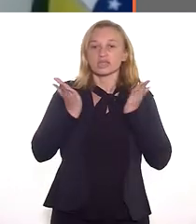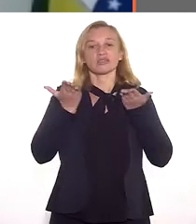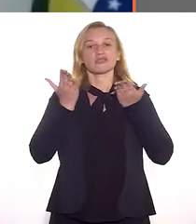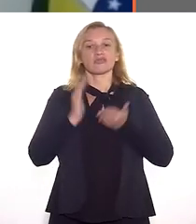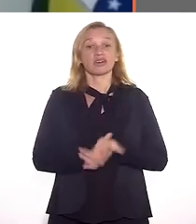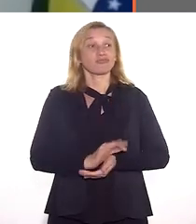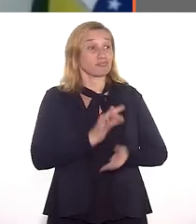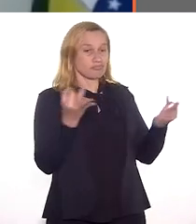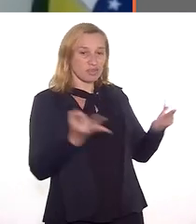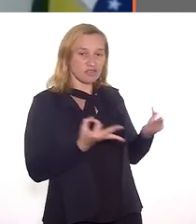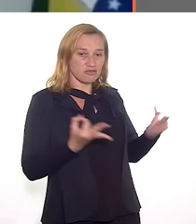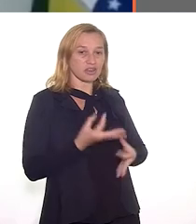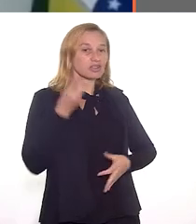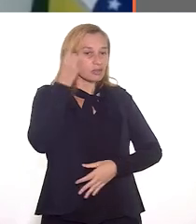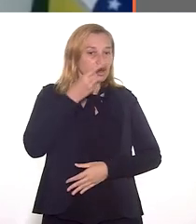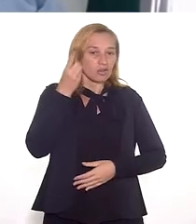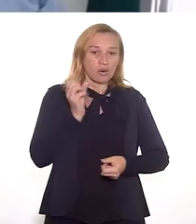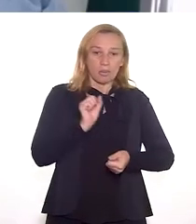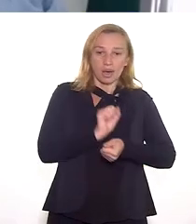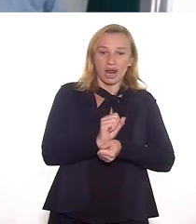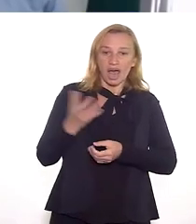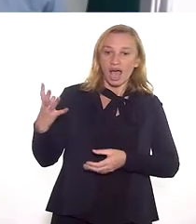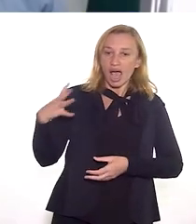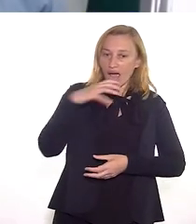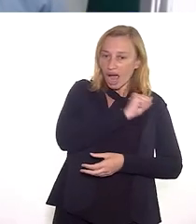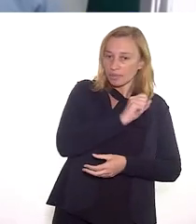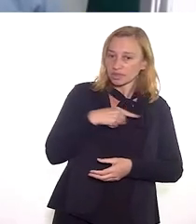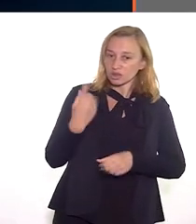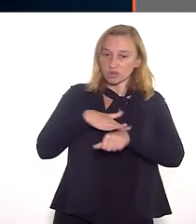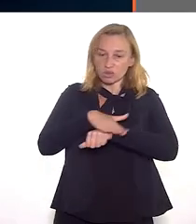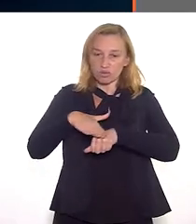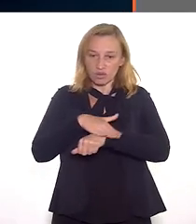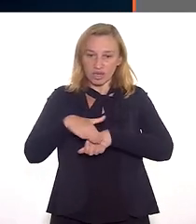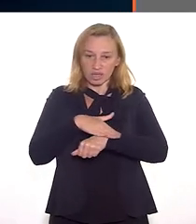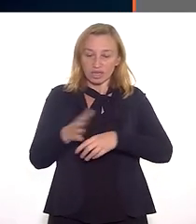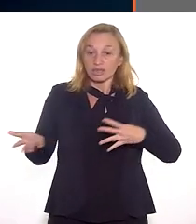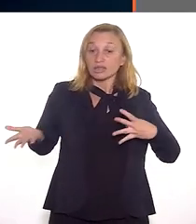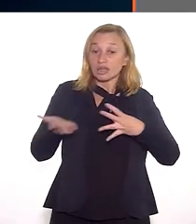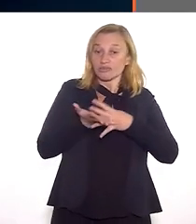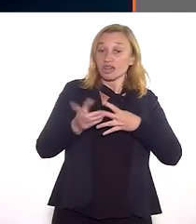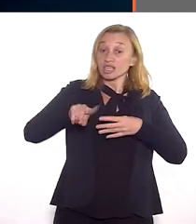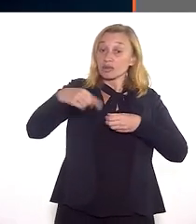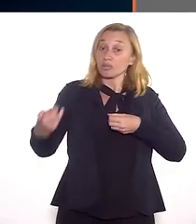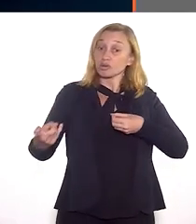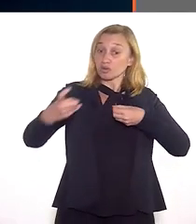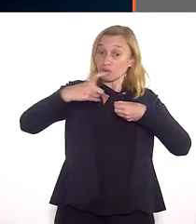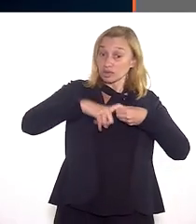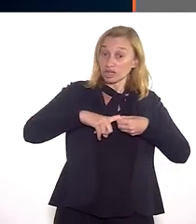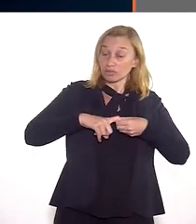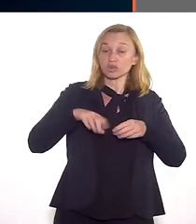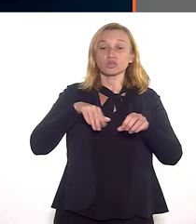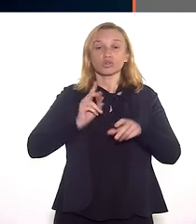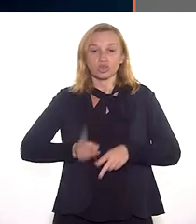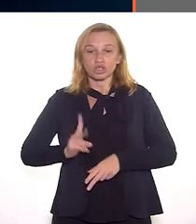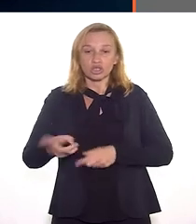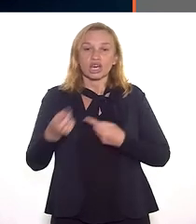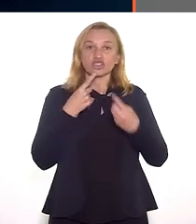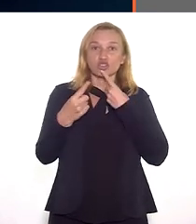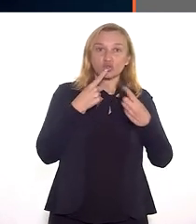oportunidades. É isso que a gente tem que incentivar. Perfeito, deputado. Eu vou fazer uma pausa rápida aqui na nossa conversa para chamar o nosso